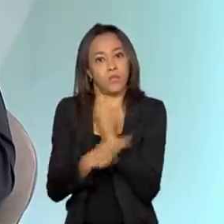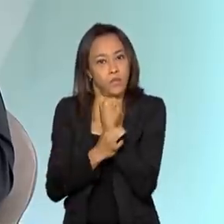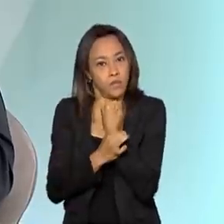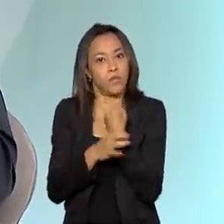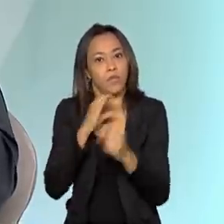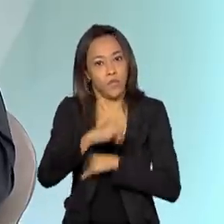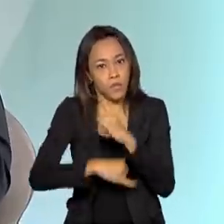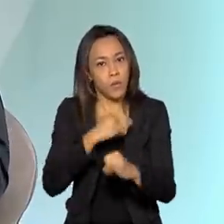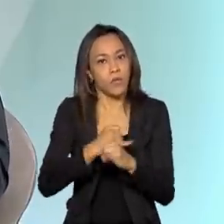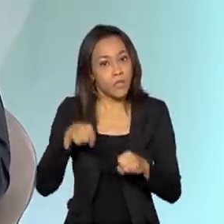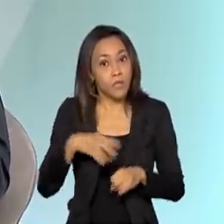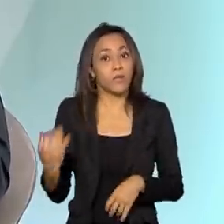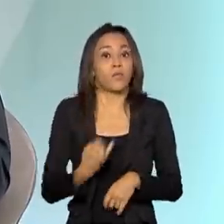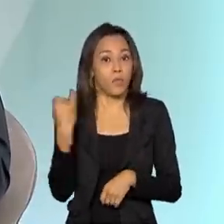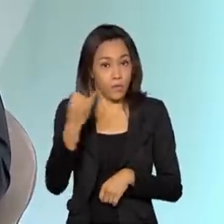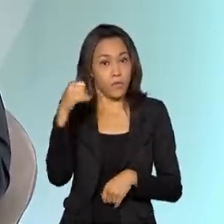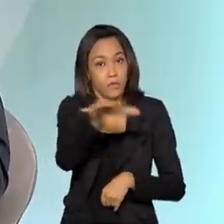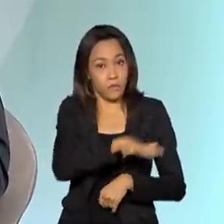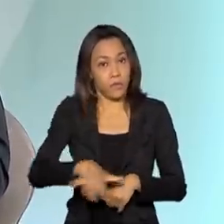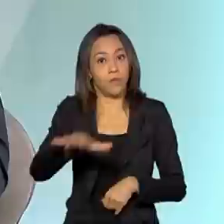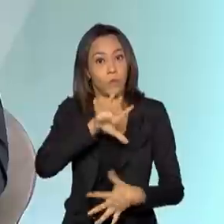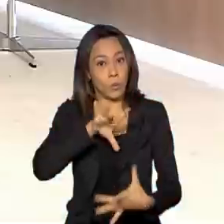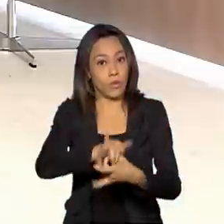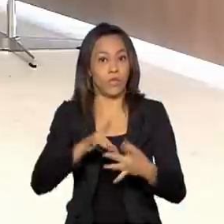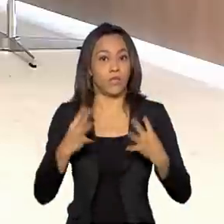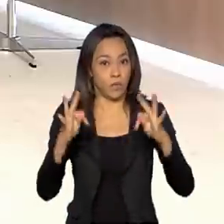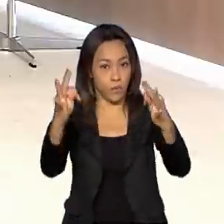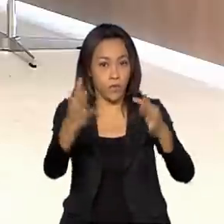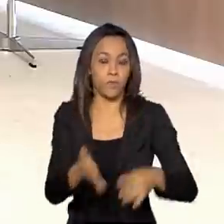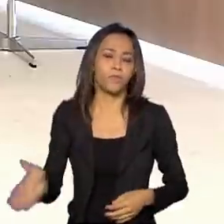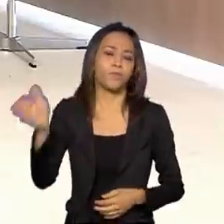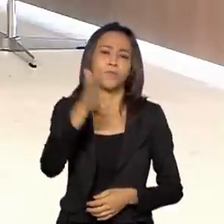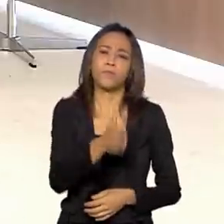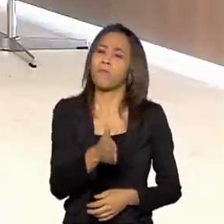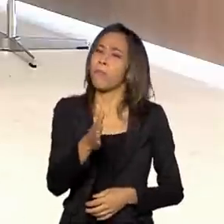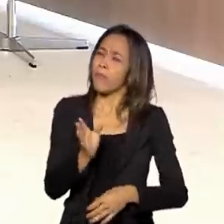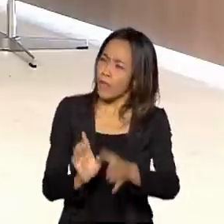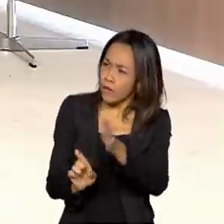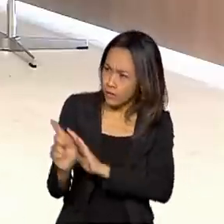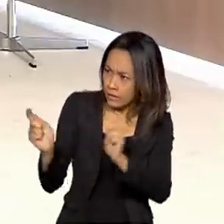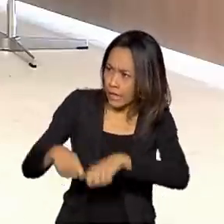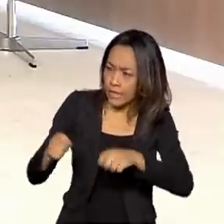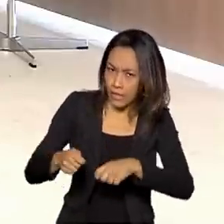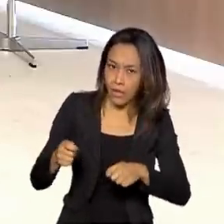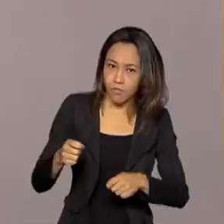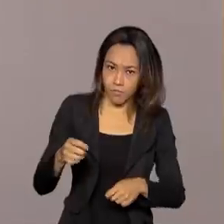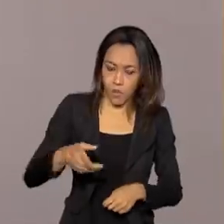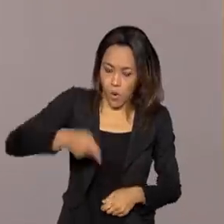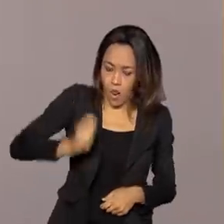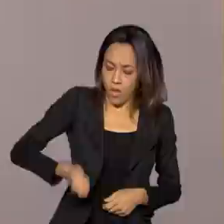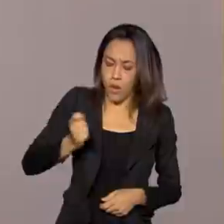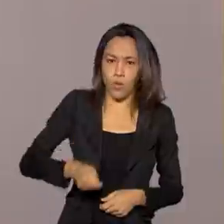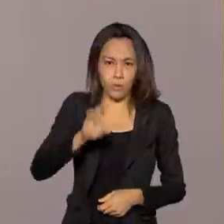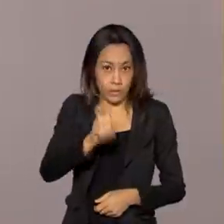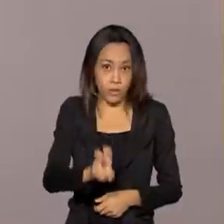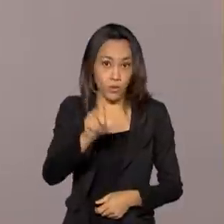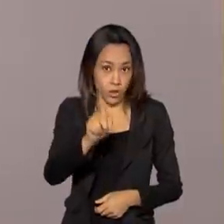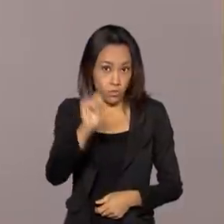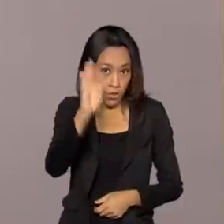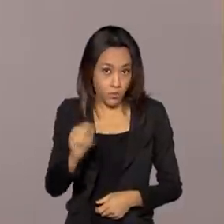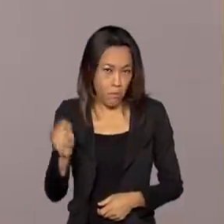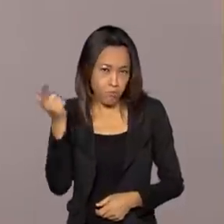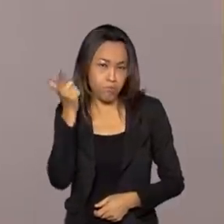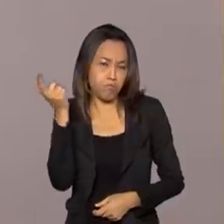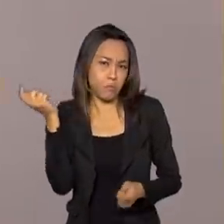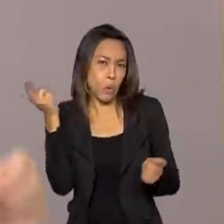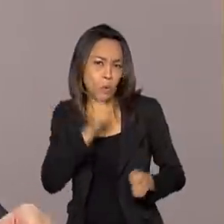essenciais no mundo digital. Agora, tudo isso vai ser possível com o leilão do 5G no Brasil. Como é que vai ser